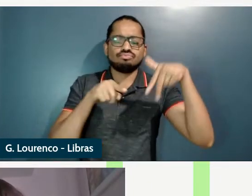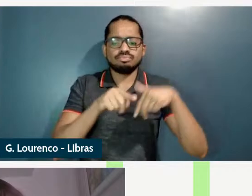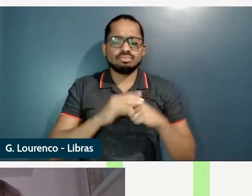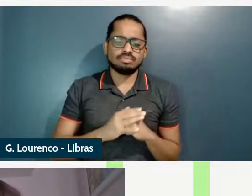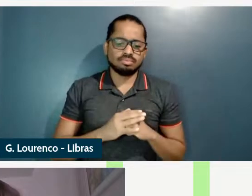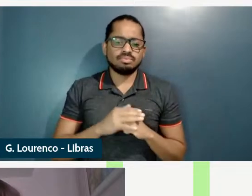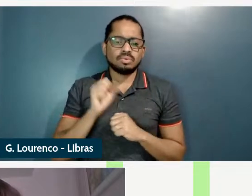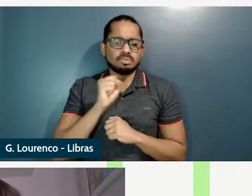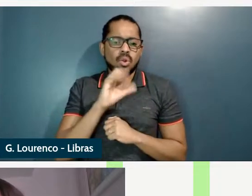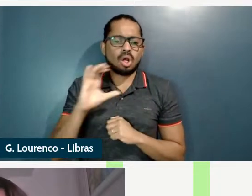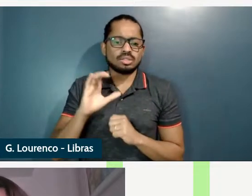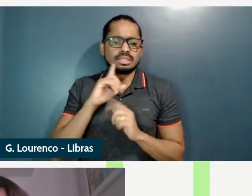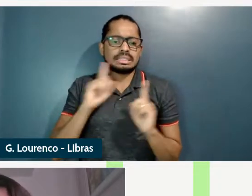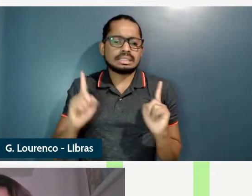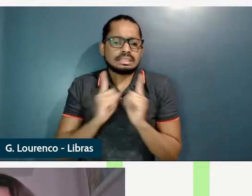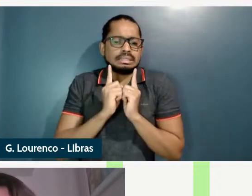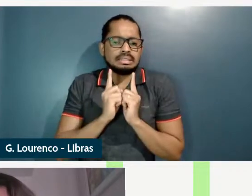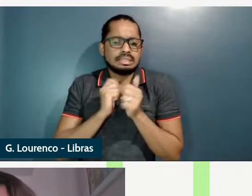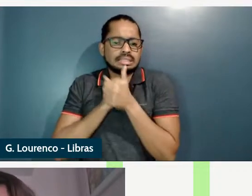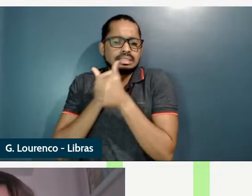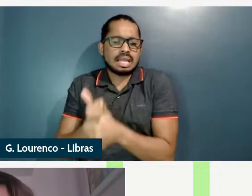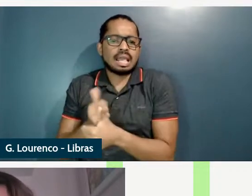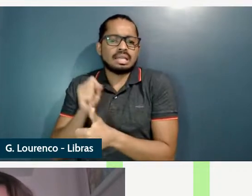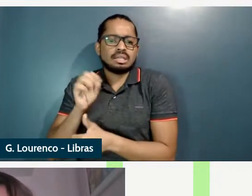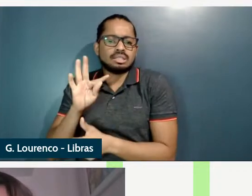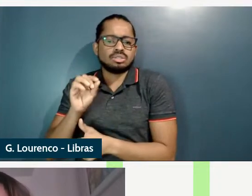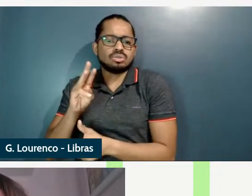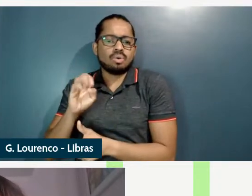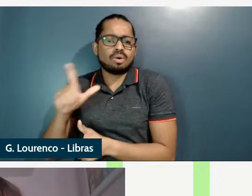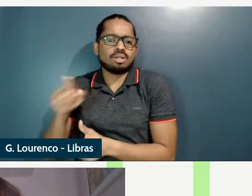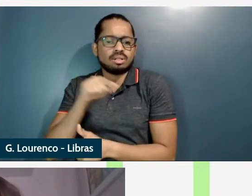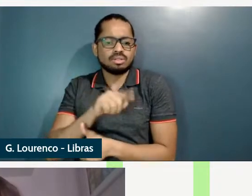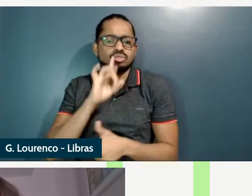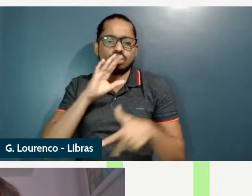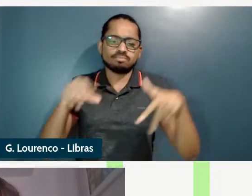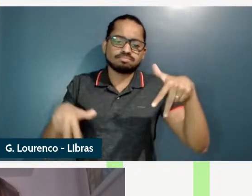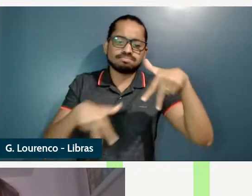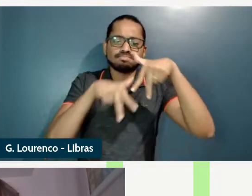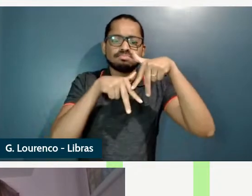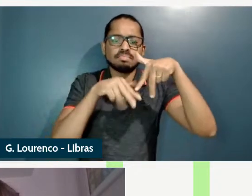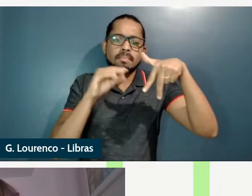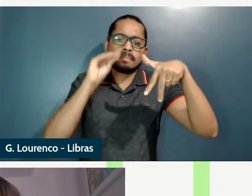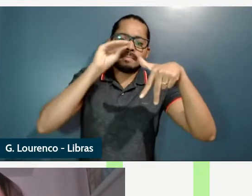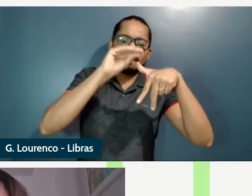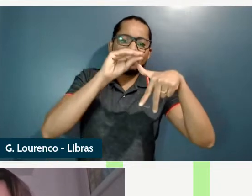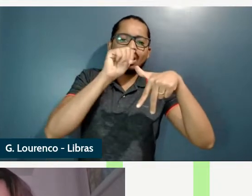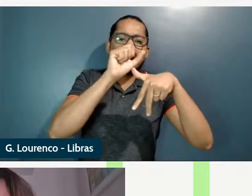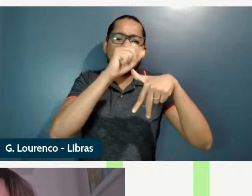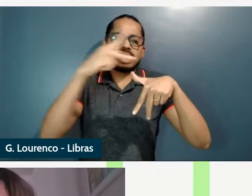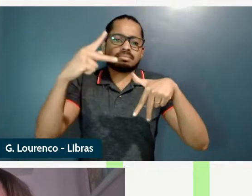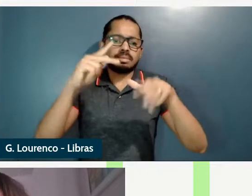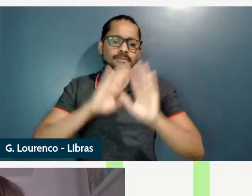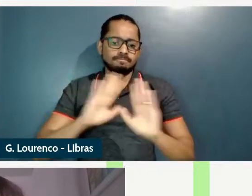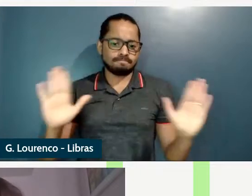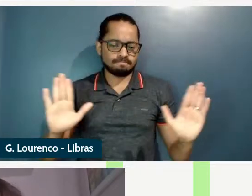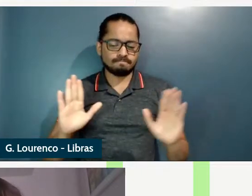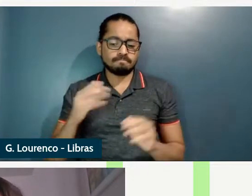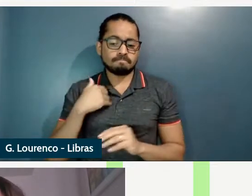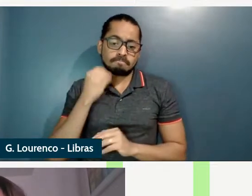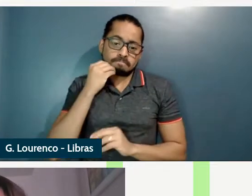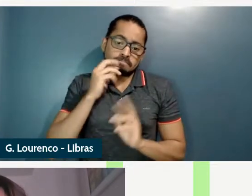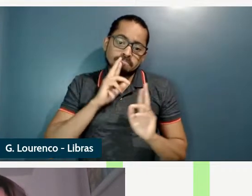small clause a la Stowell combinada com essa projeção funcional ASP espero que tenha conseguido responder